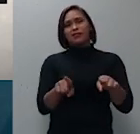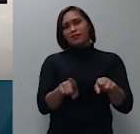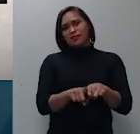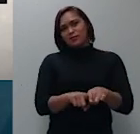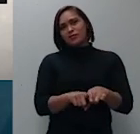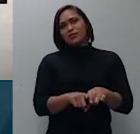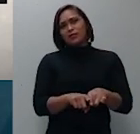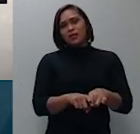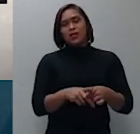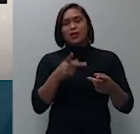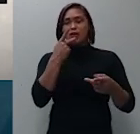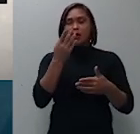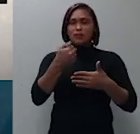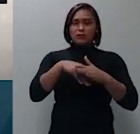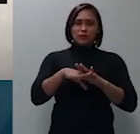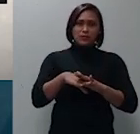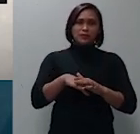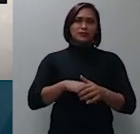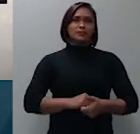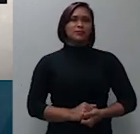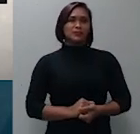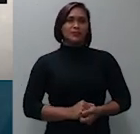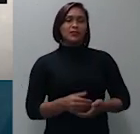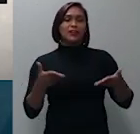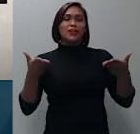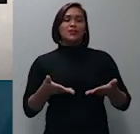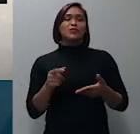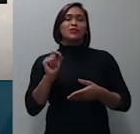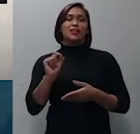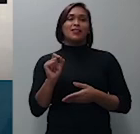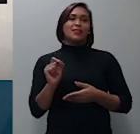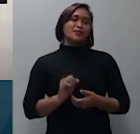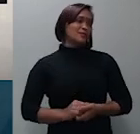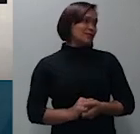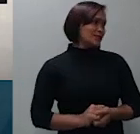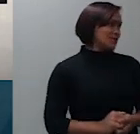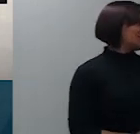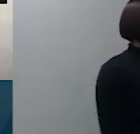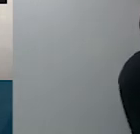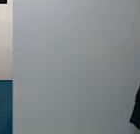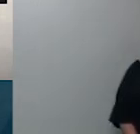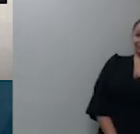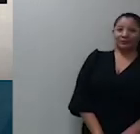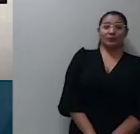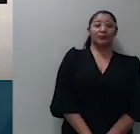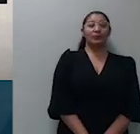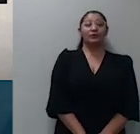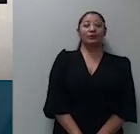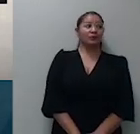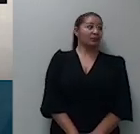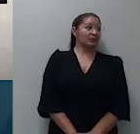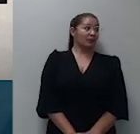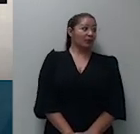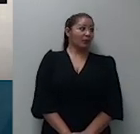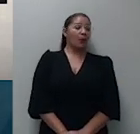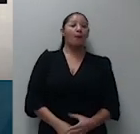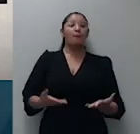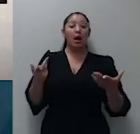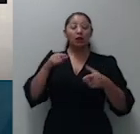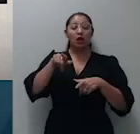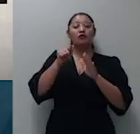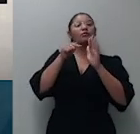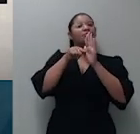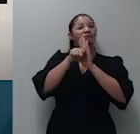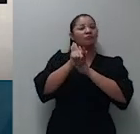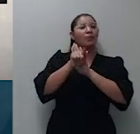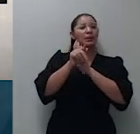já que há dever por parte da seguradora da prestação de informações adequadas aos